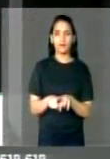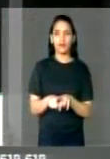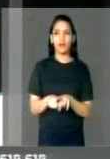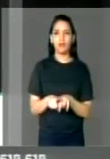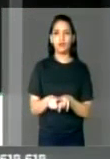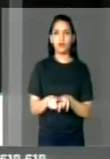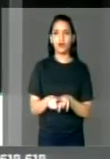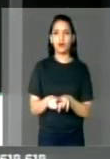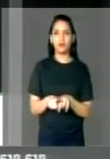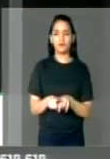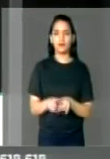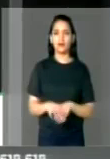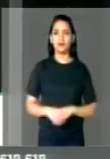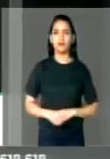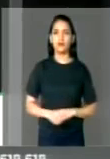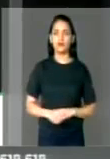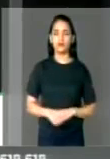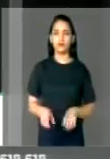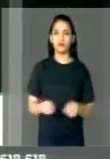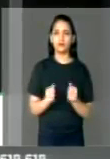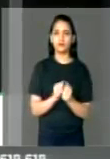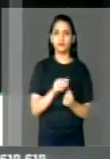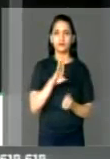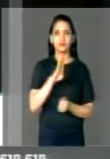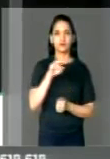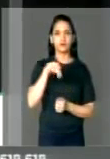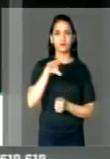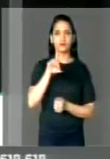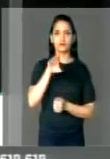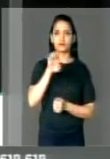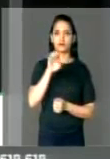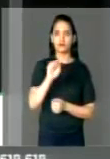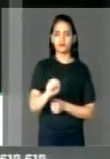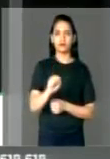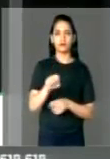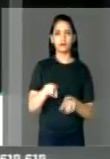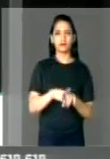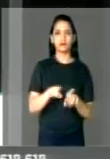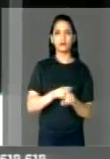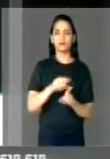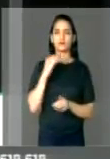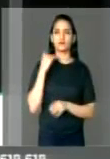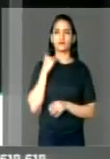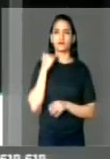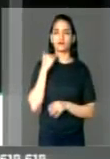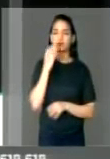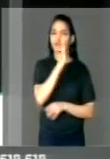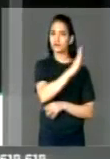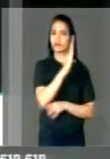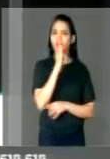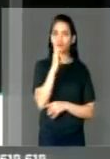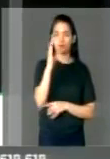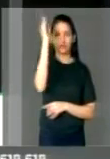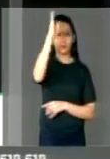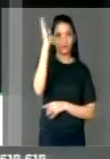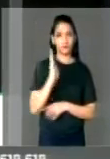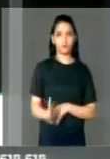BNDES, Banco do Brasil, precisa de uma forma urgente